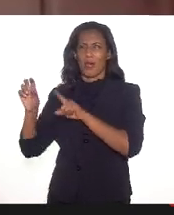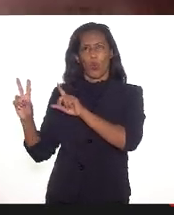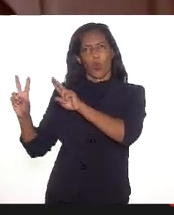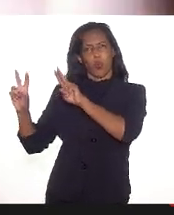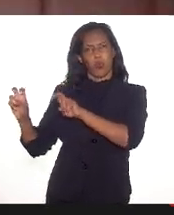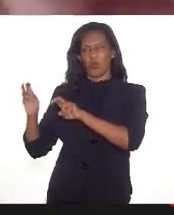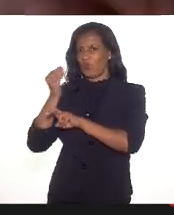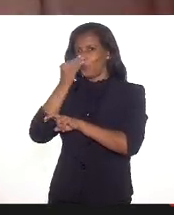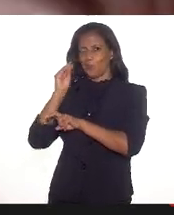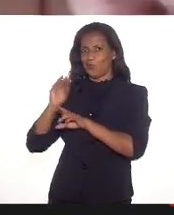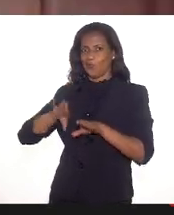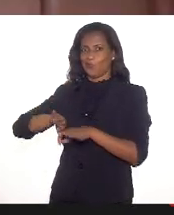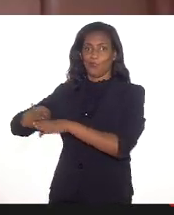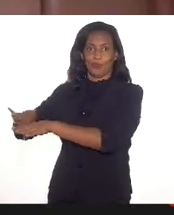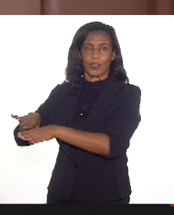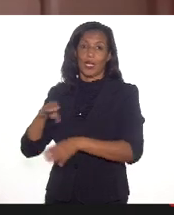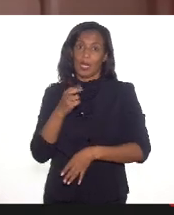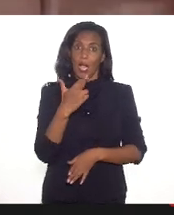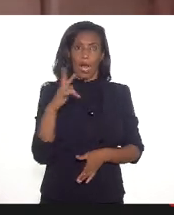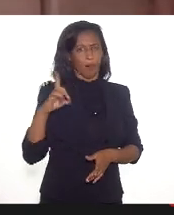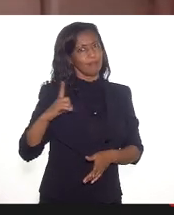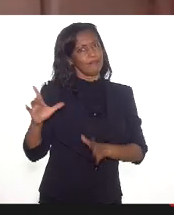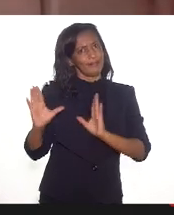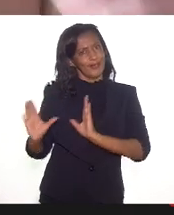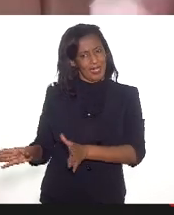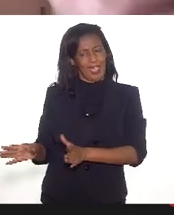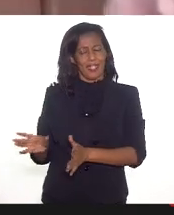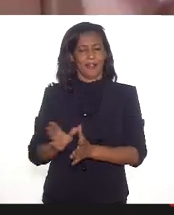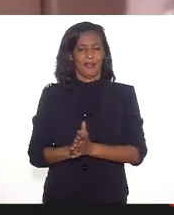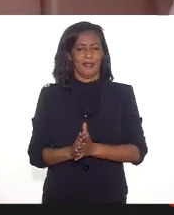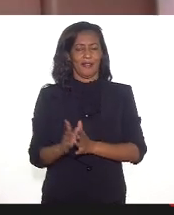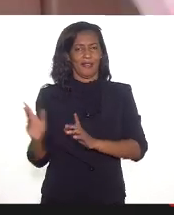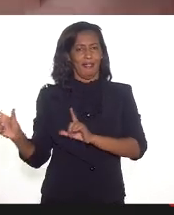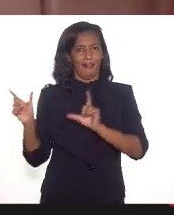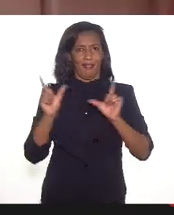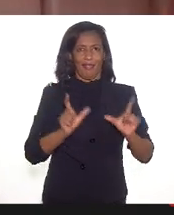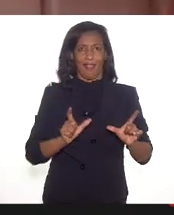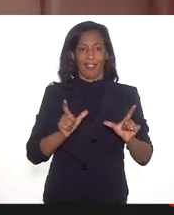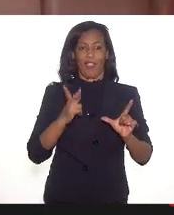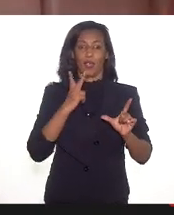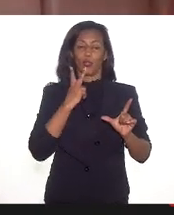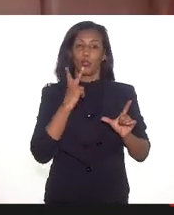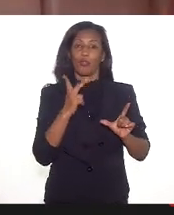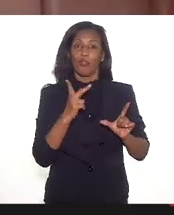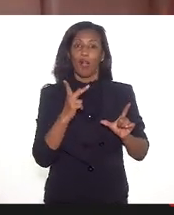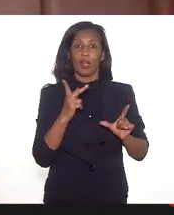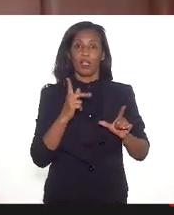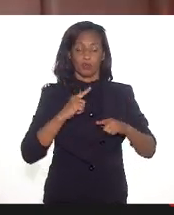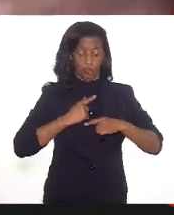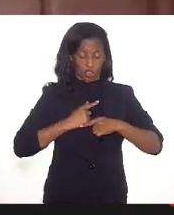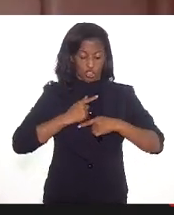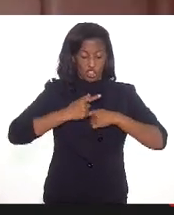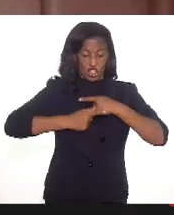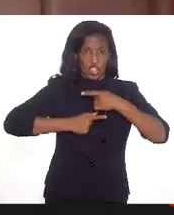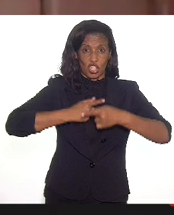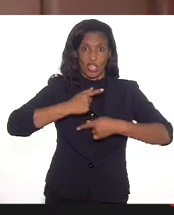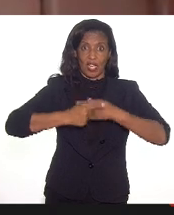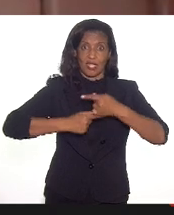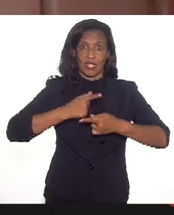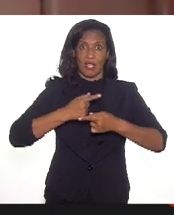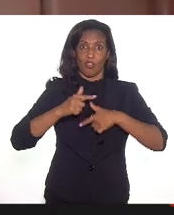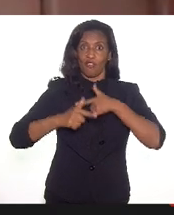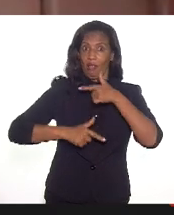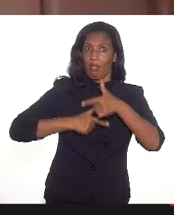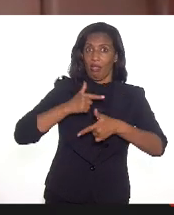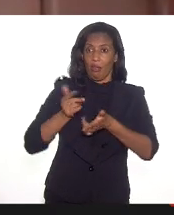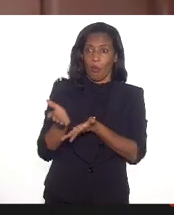termo. Assim, é claro que ele existe, a presidenta da Comissão está dizendo, de geração de trabalho e renda mesmo, que